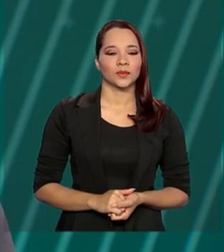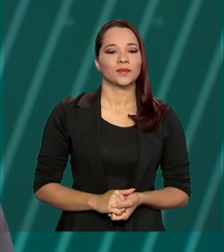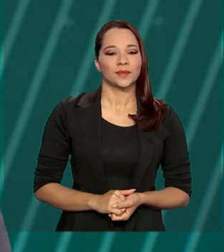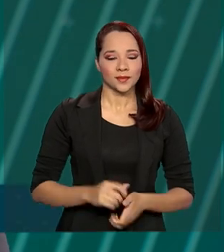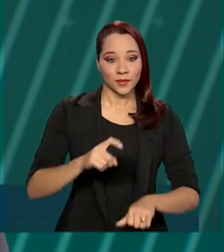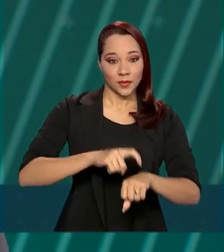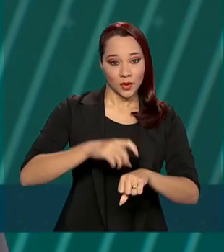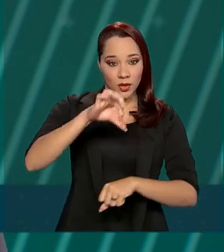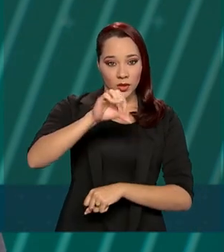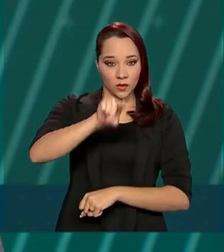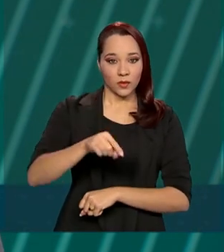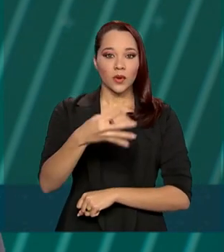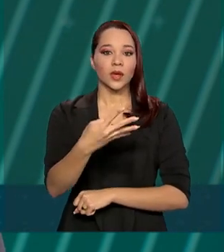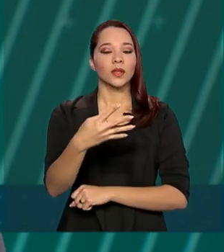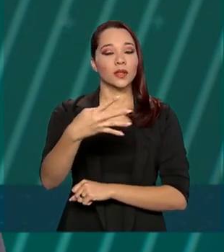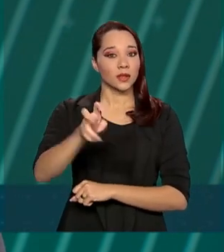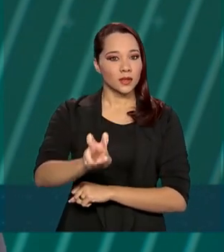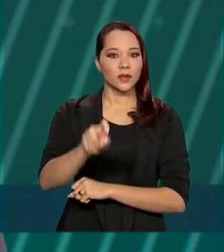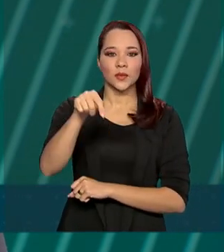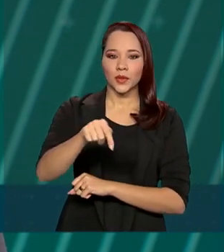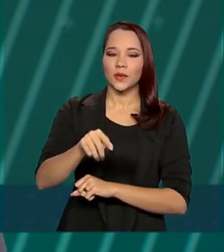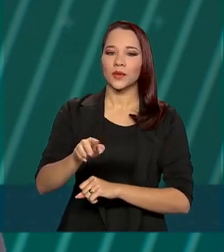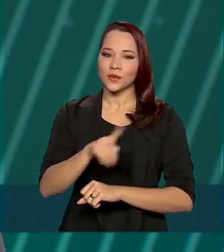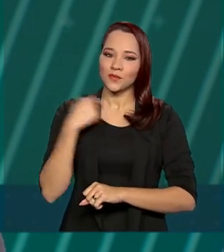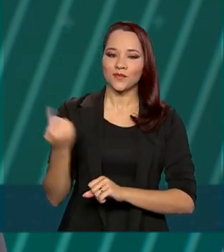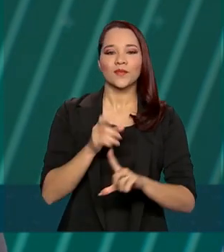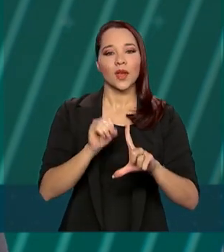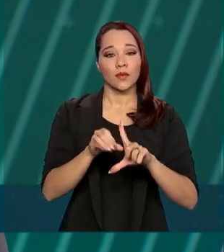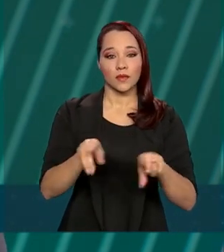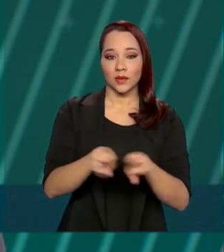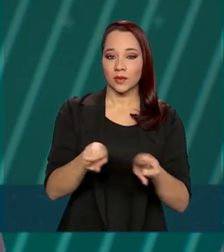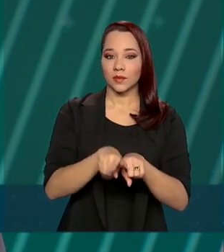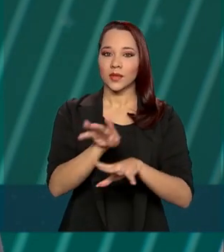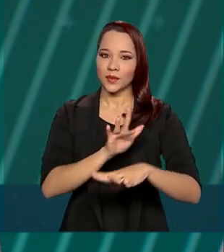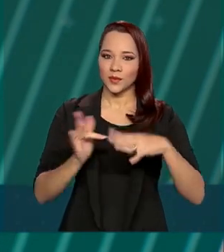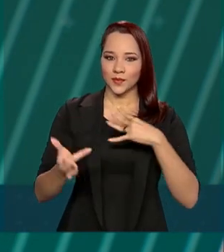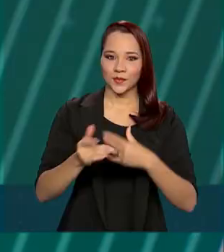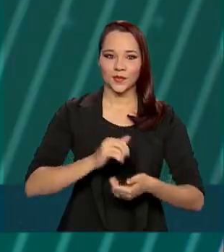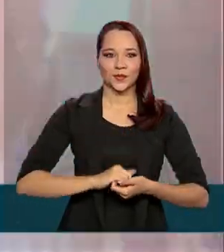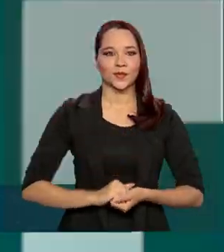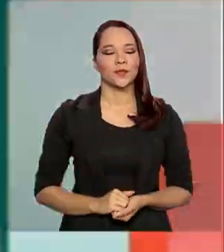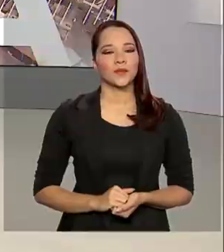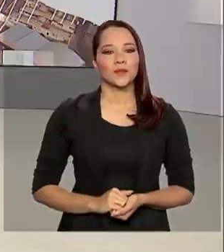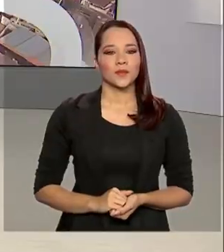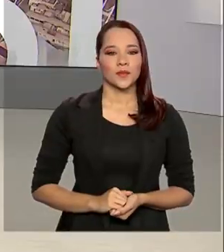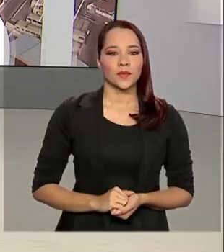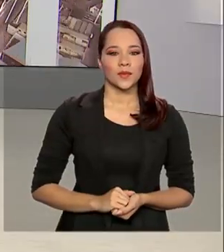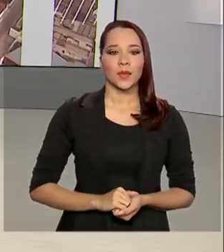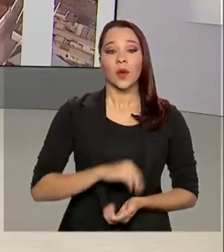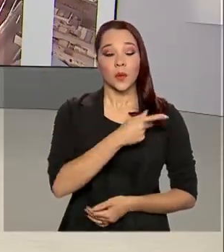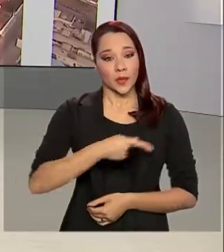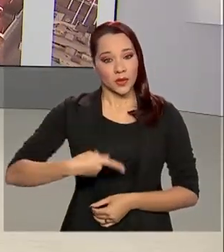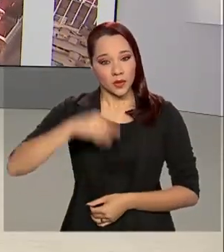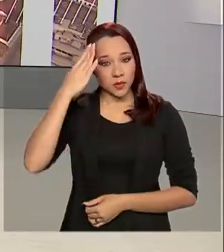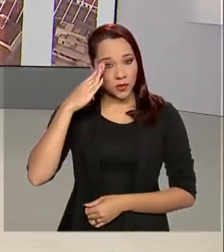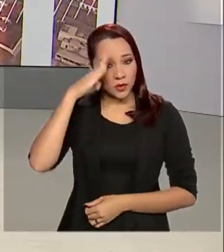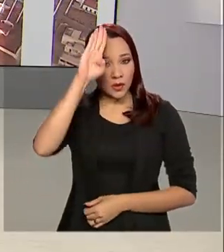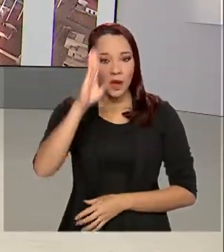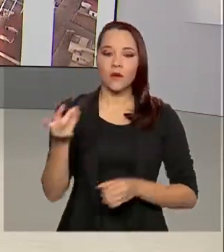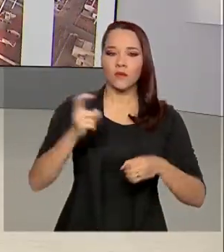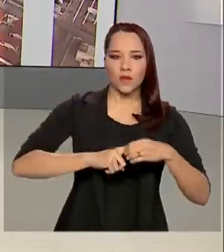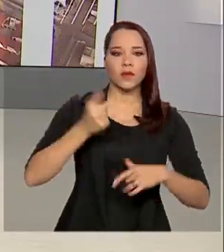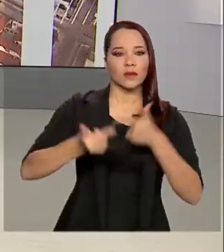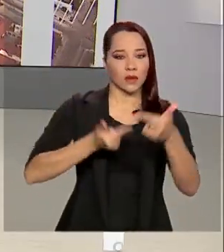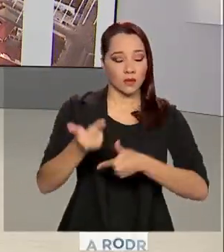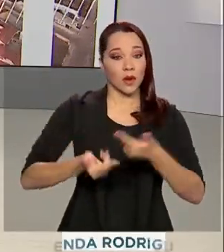São 9 horas e 45 minutos, nós estamos ao vivo também pelas redes sociais. O presidente Jair Bolsonaro